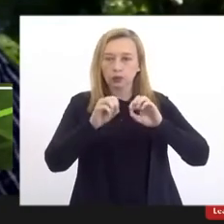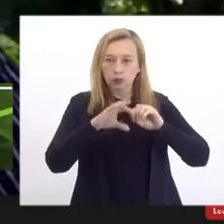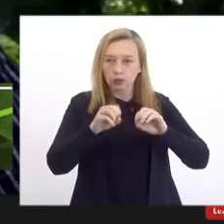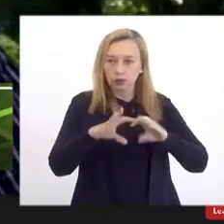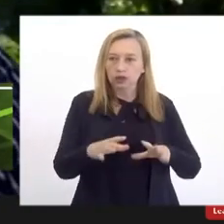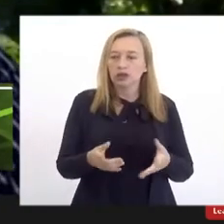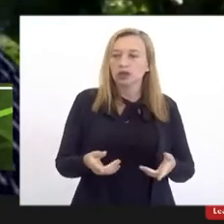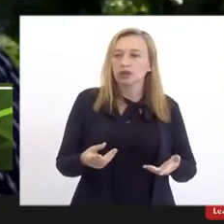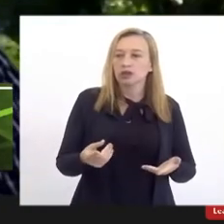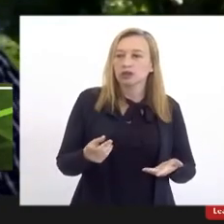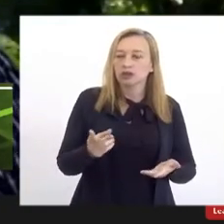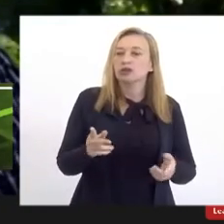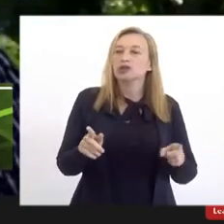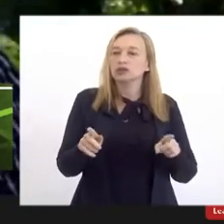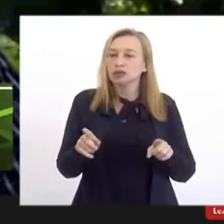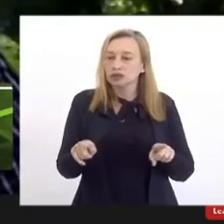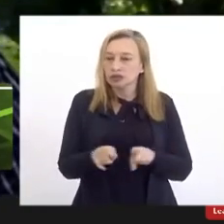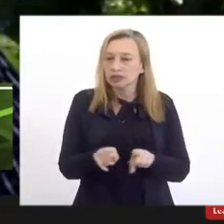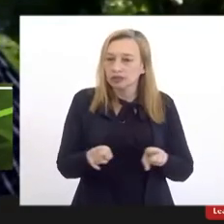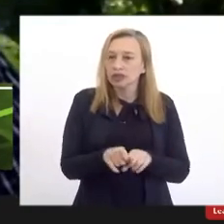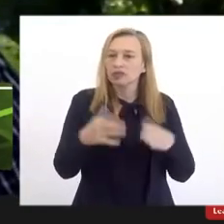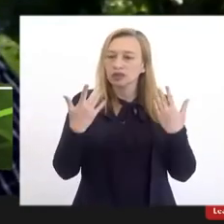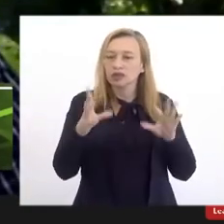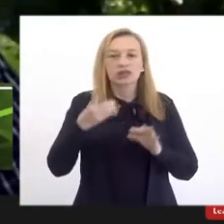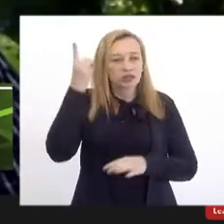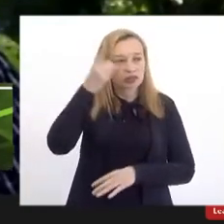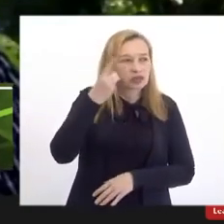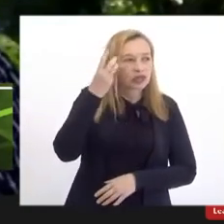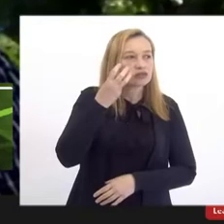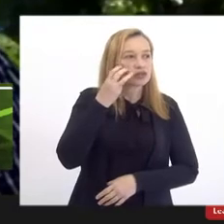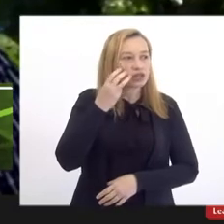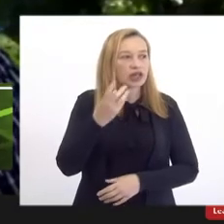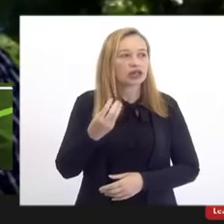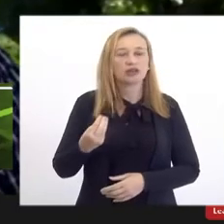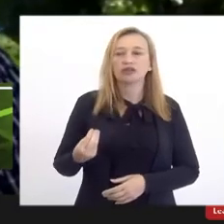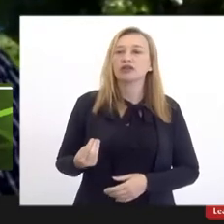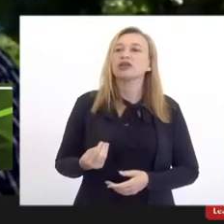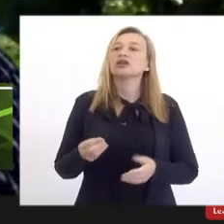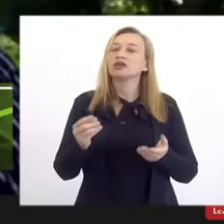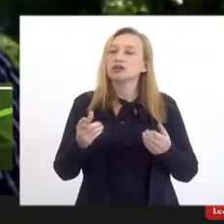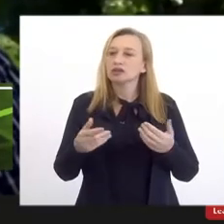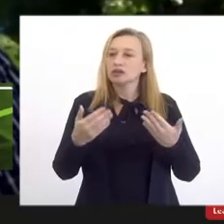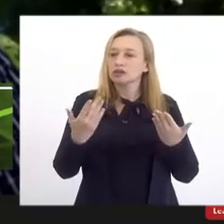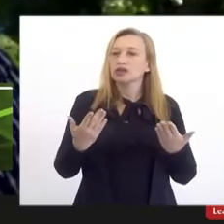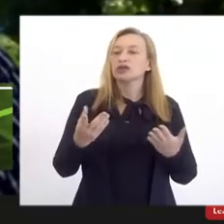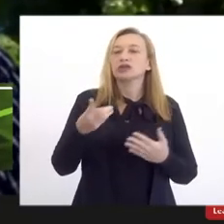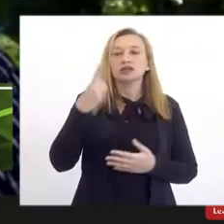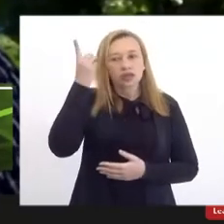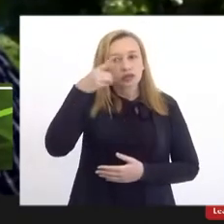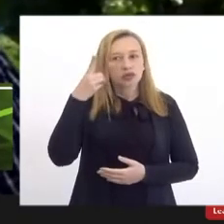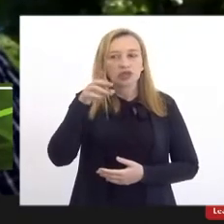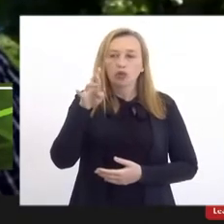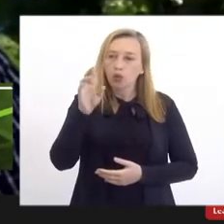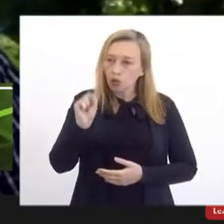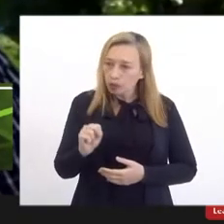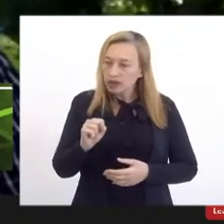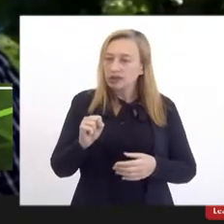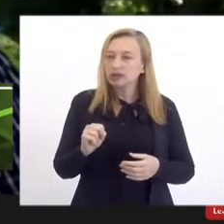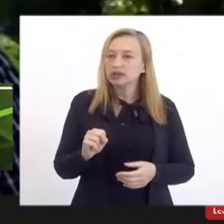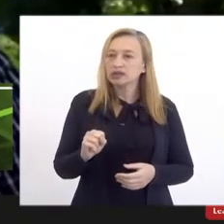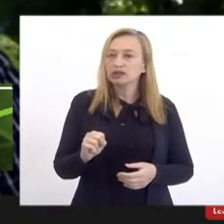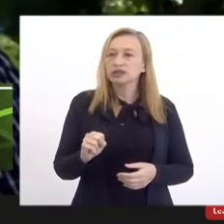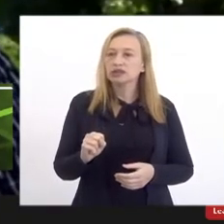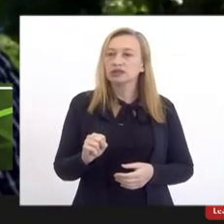não esteja presente, também cumprimentar o deputado Valdeque Carneiro, cumprimentar o deputado Rubens Bontempo, que